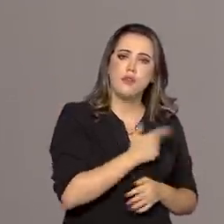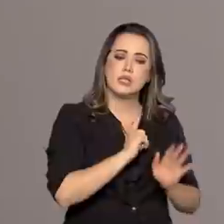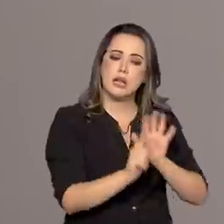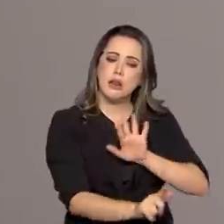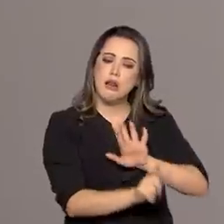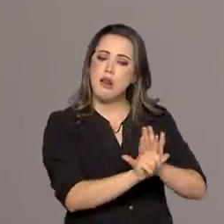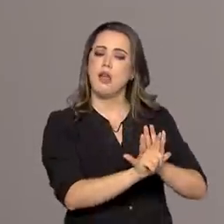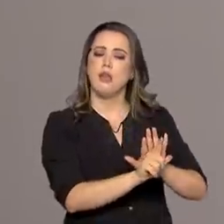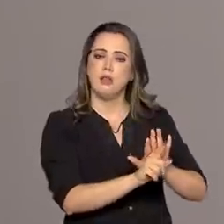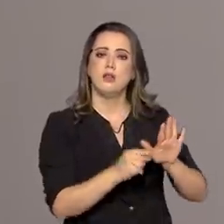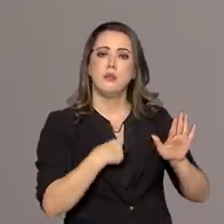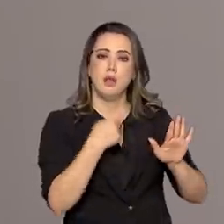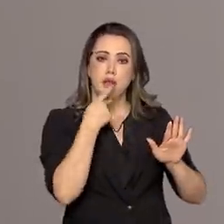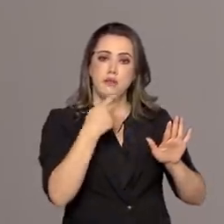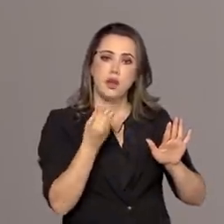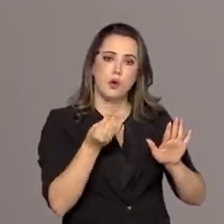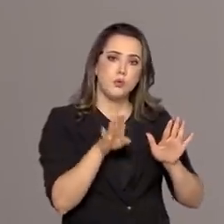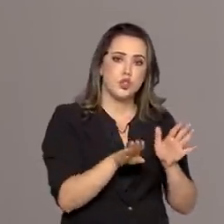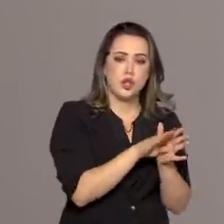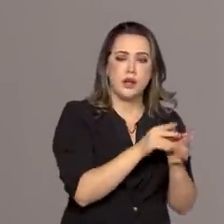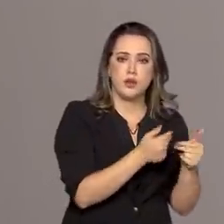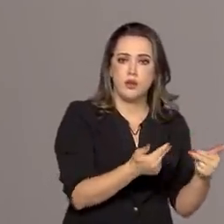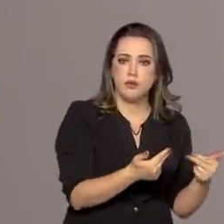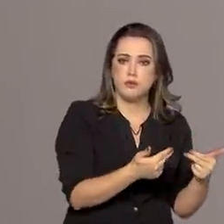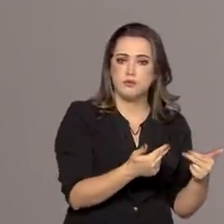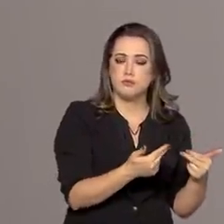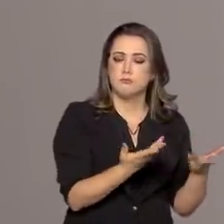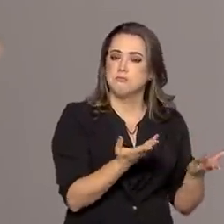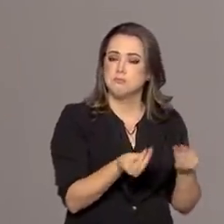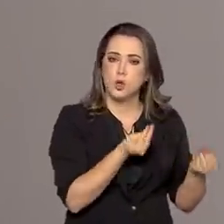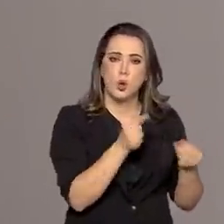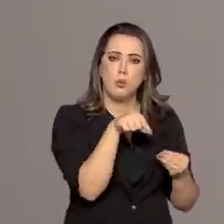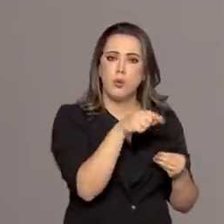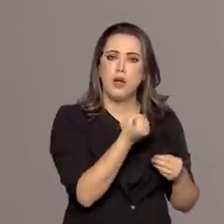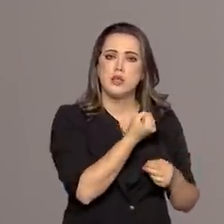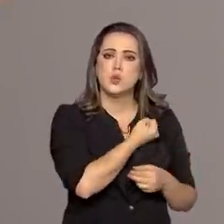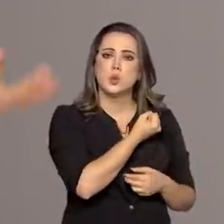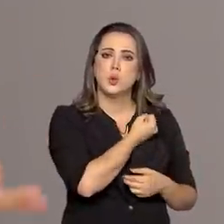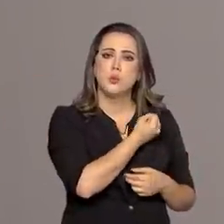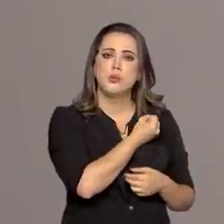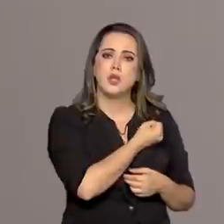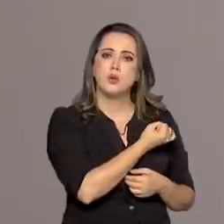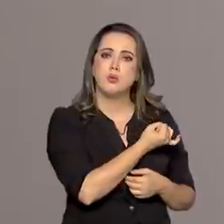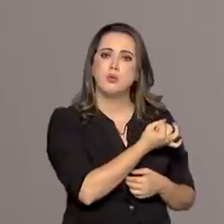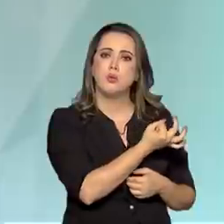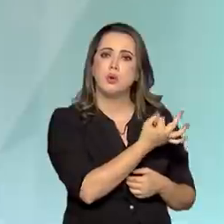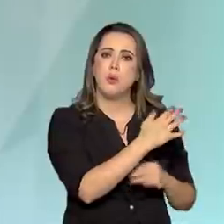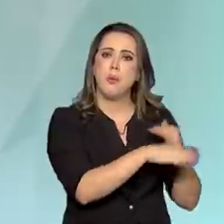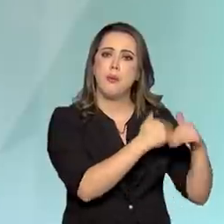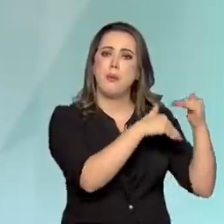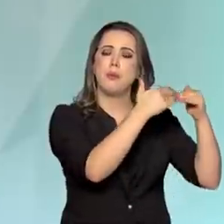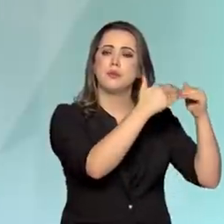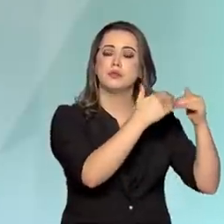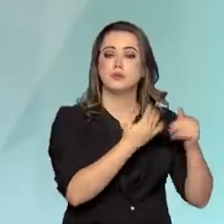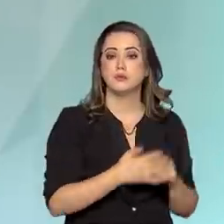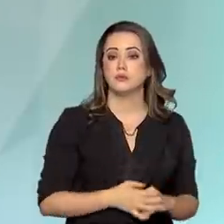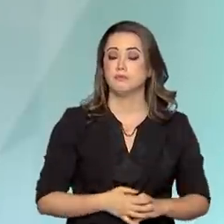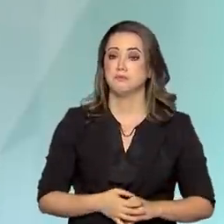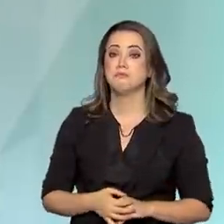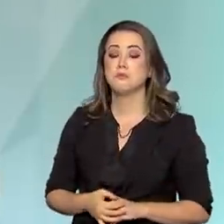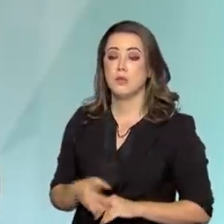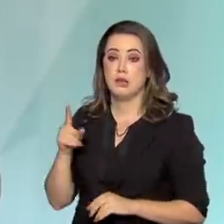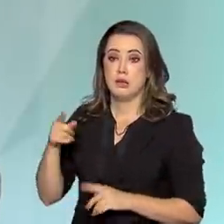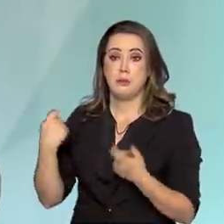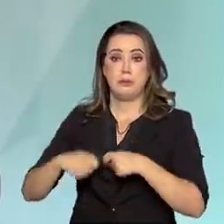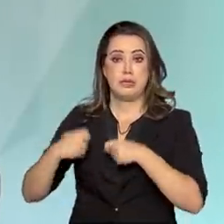determina. A chegada desses novos acervos, explica para a gente como é que essa contagem de livros vai aumentando tanto. É, ela aumenta exponencialmente,